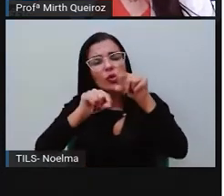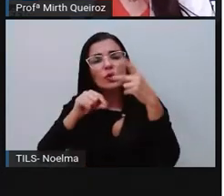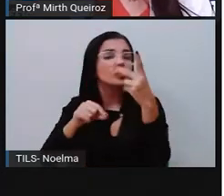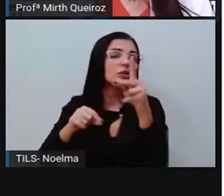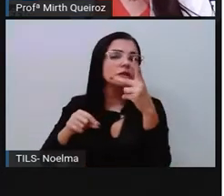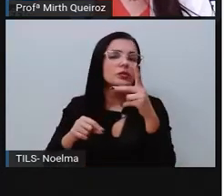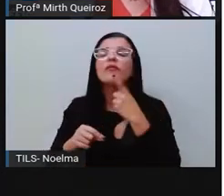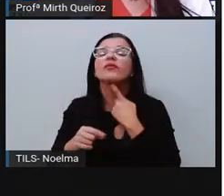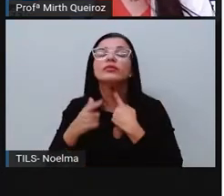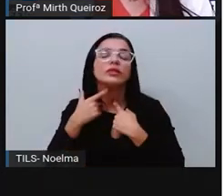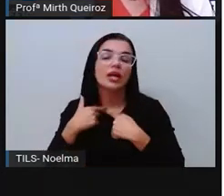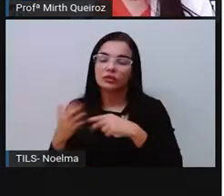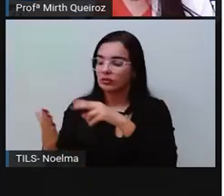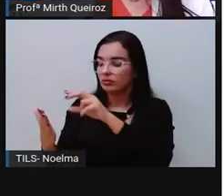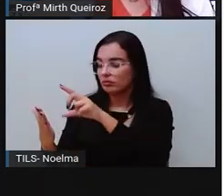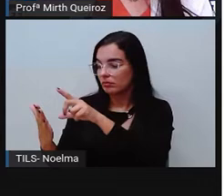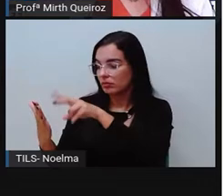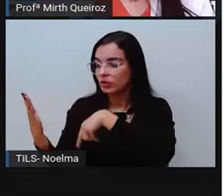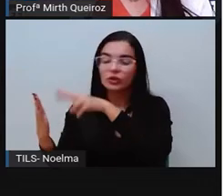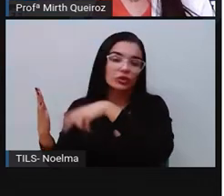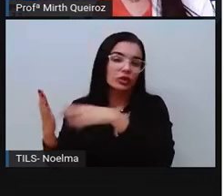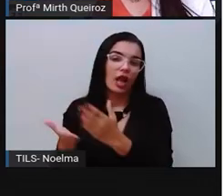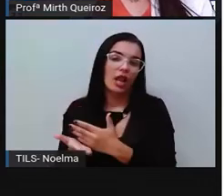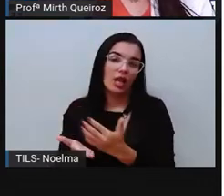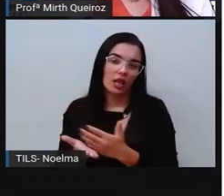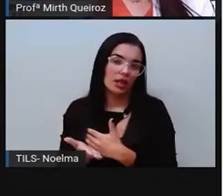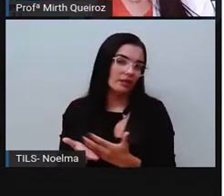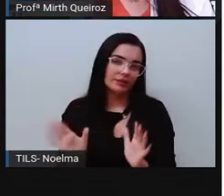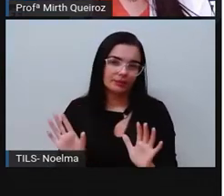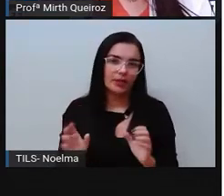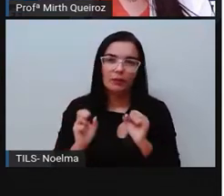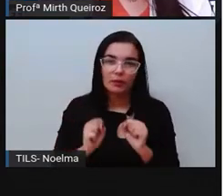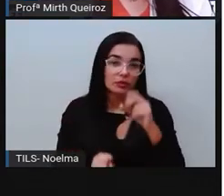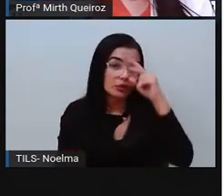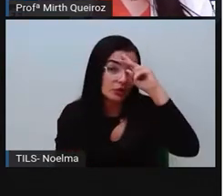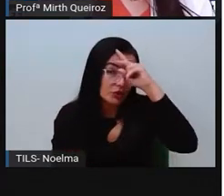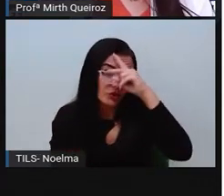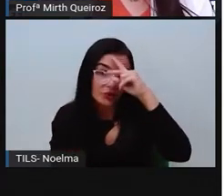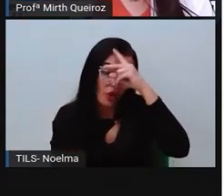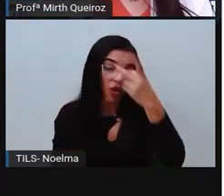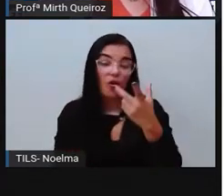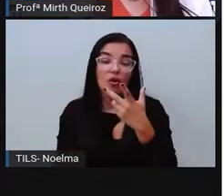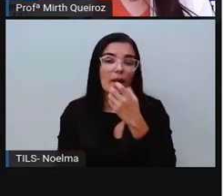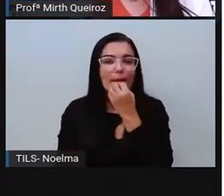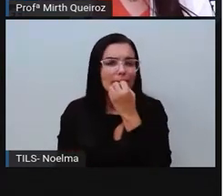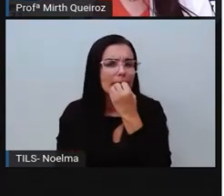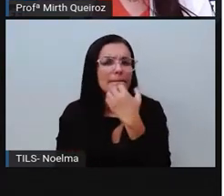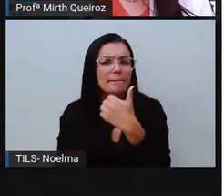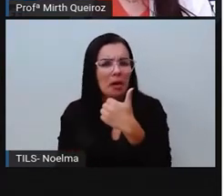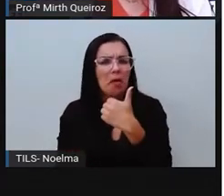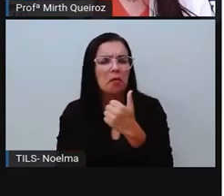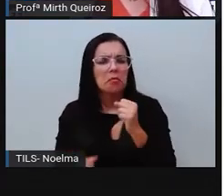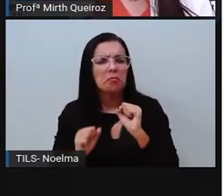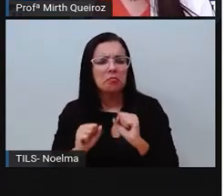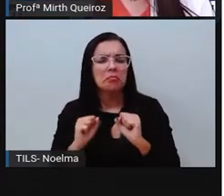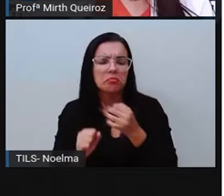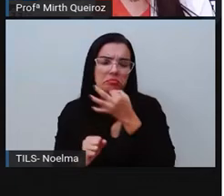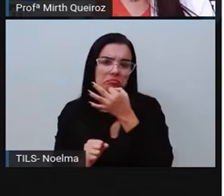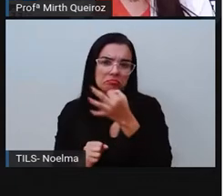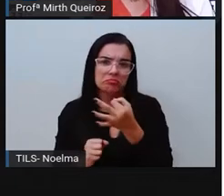mais a nossa leitura. O Gibi e os contos de fadas são livros que são bastante